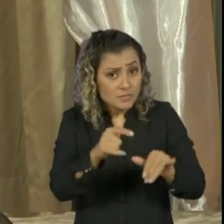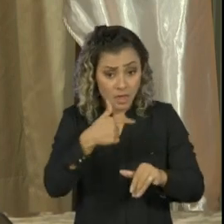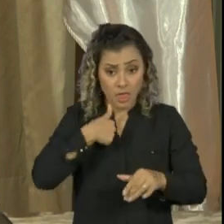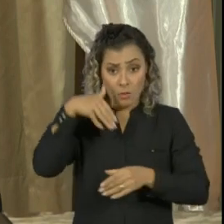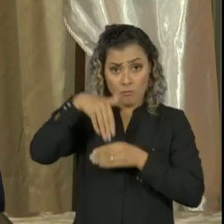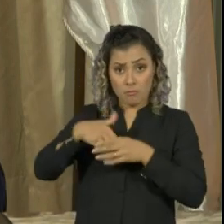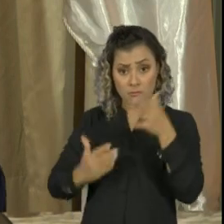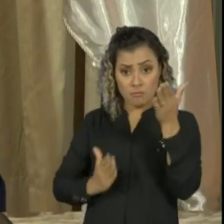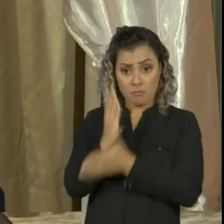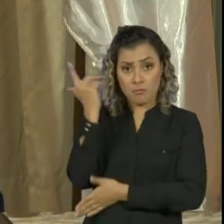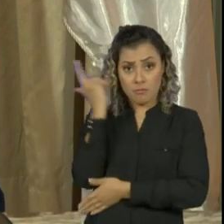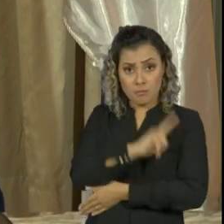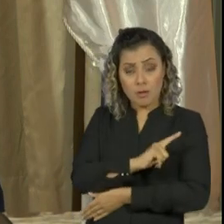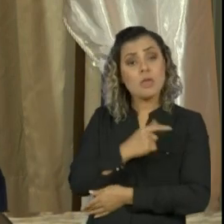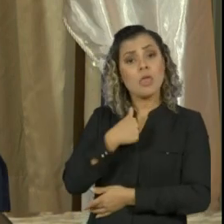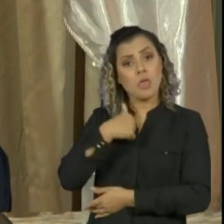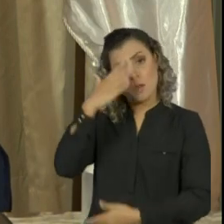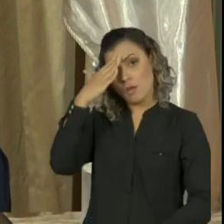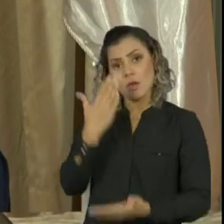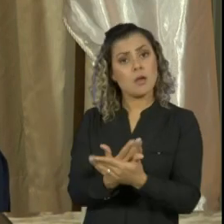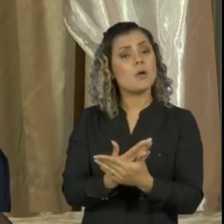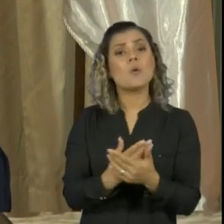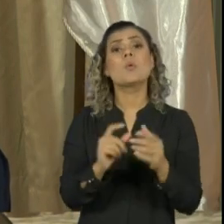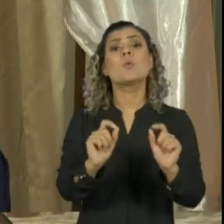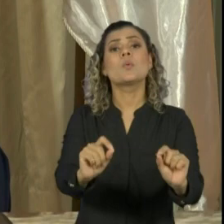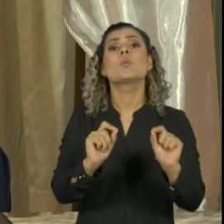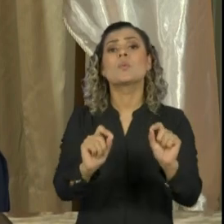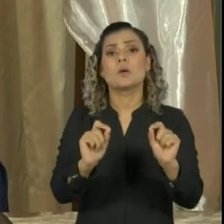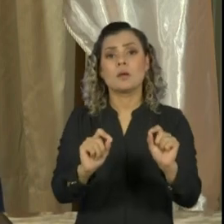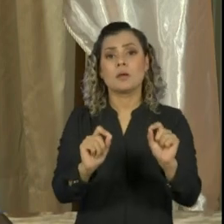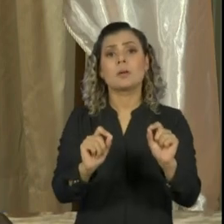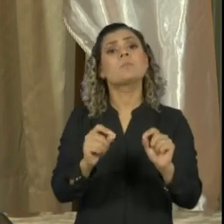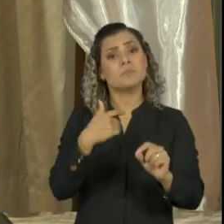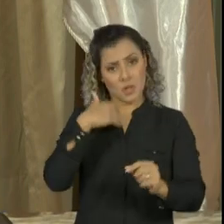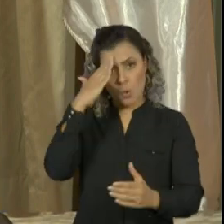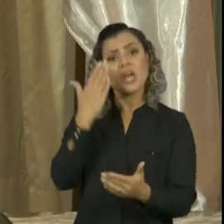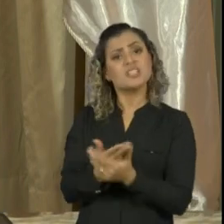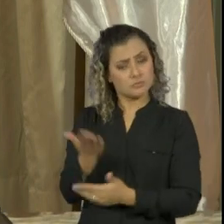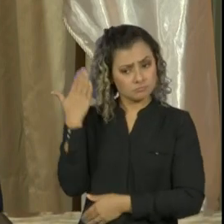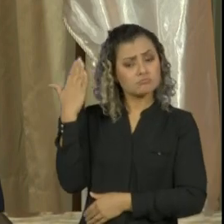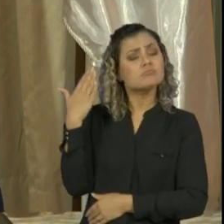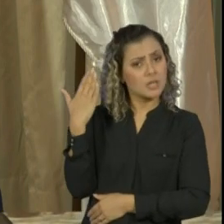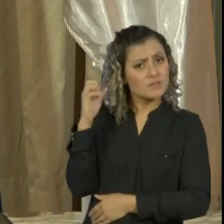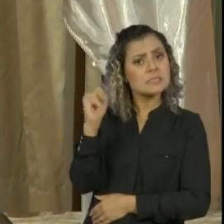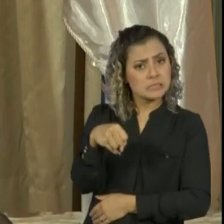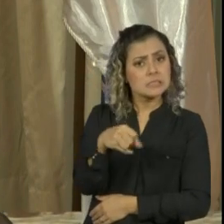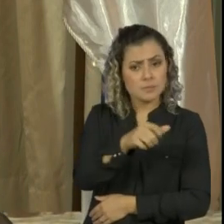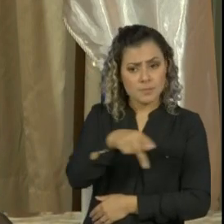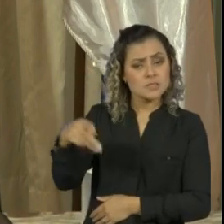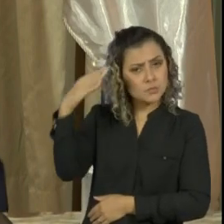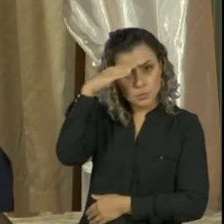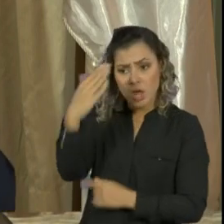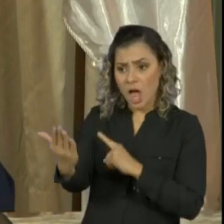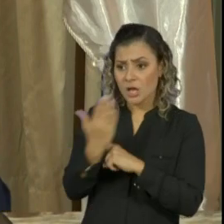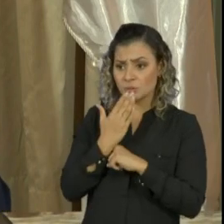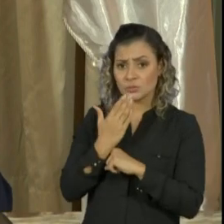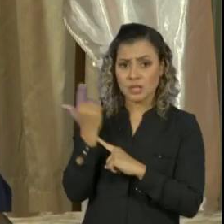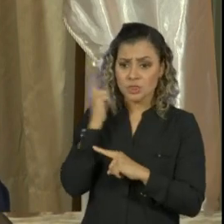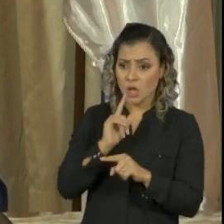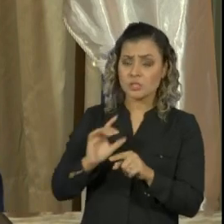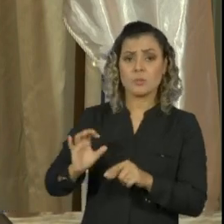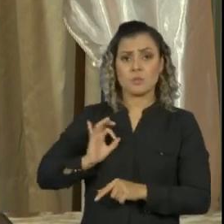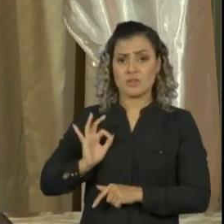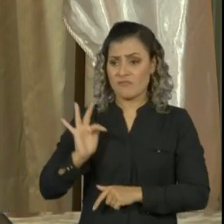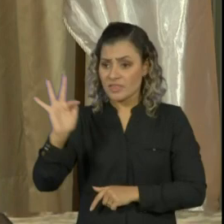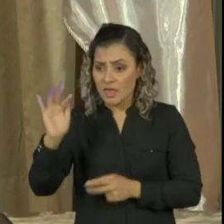eleito acreditando no presidente Bolsonaro de que ele iria ajudar a integrar a Polícia